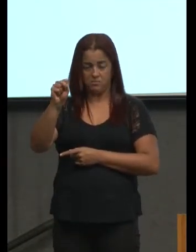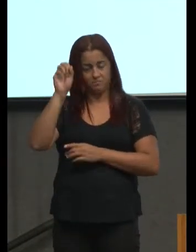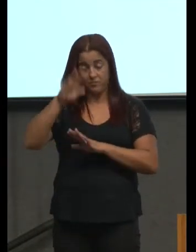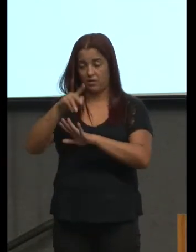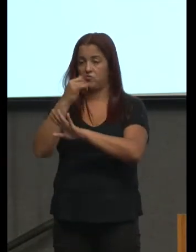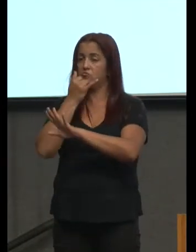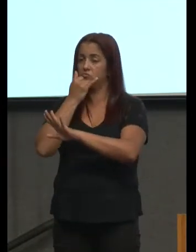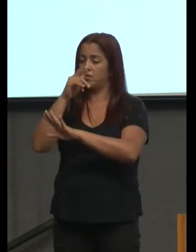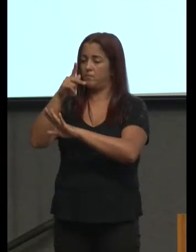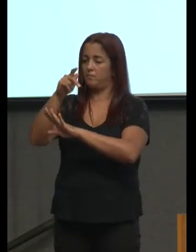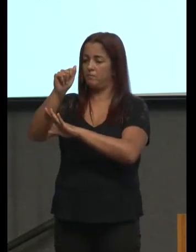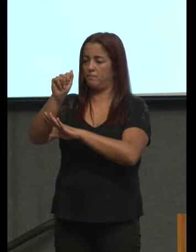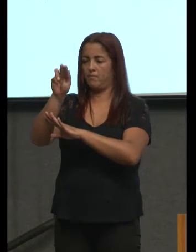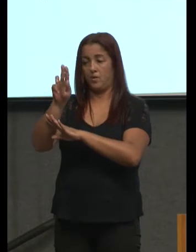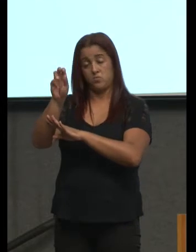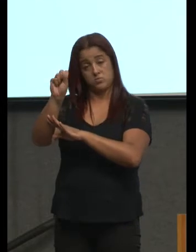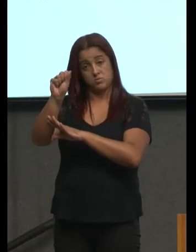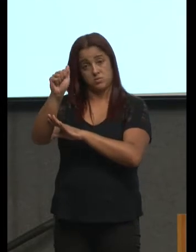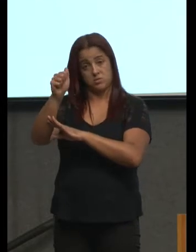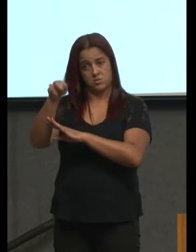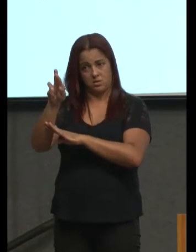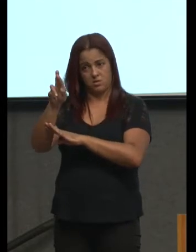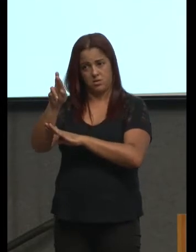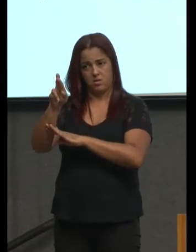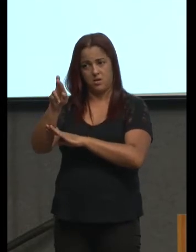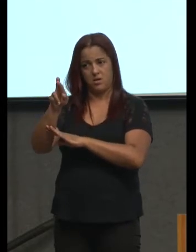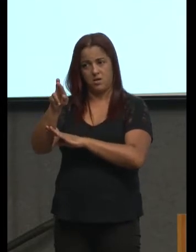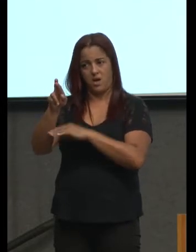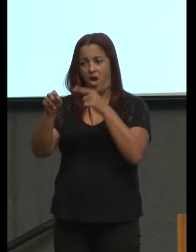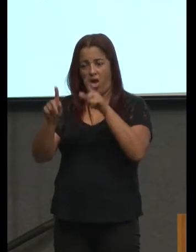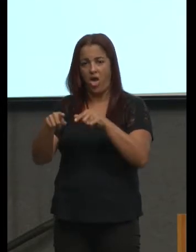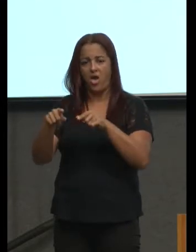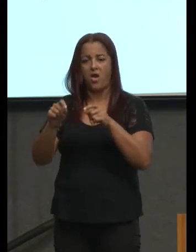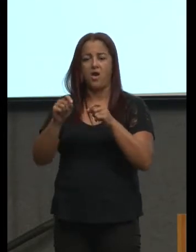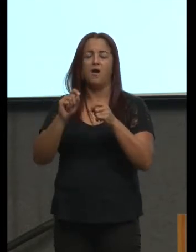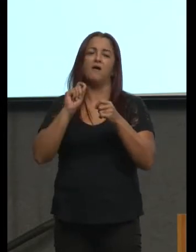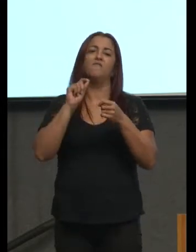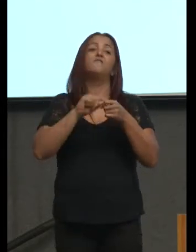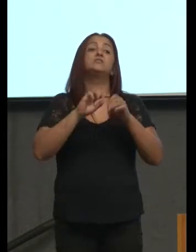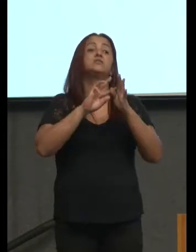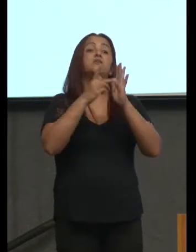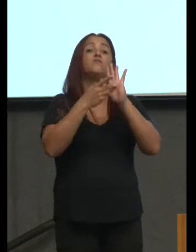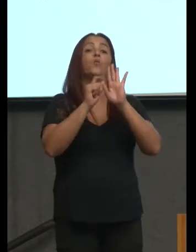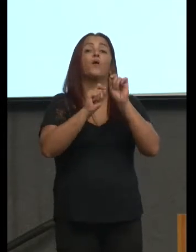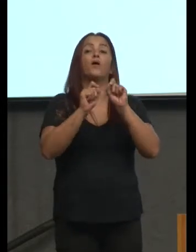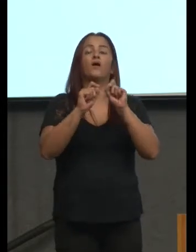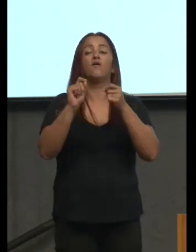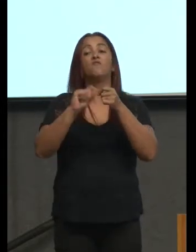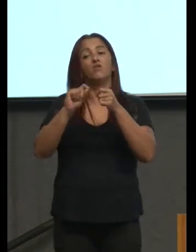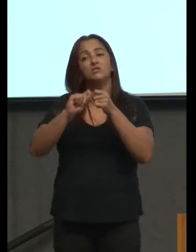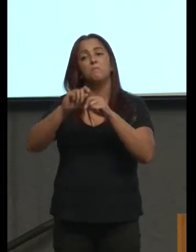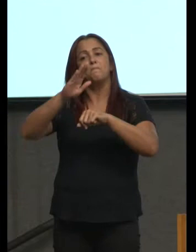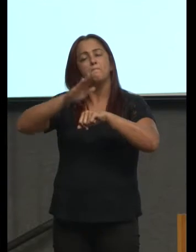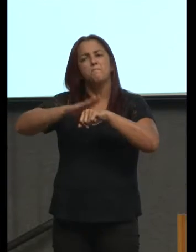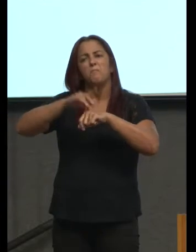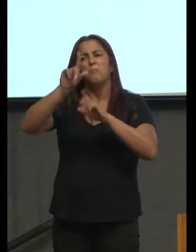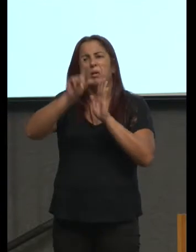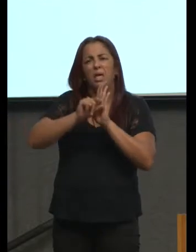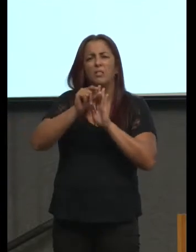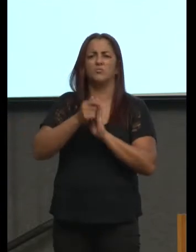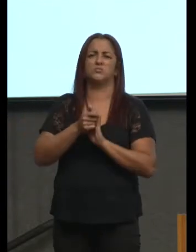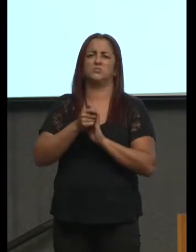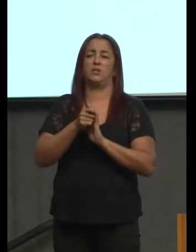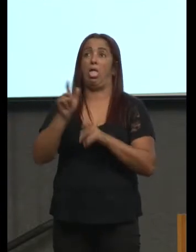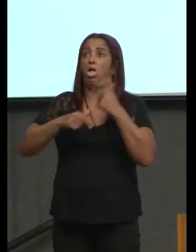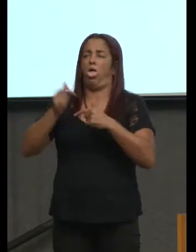pausar é fazer menos quem sabe fazer melhor coisas e um aposentado que trabalha feito um louco quando